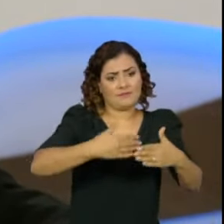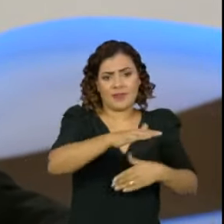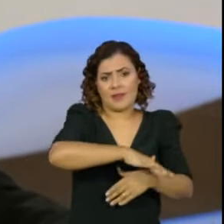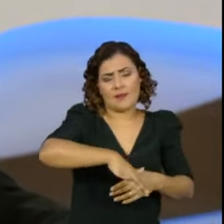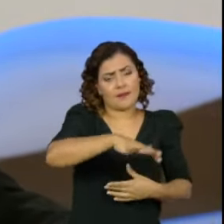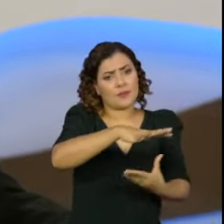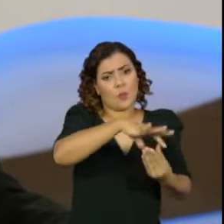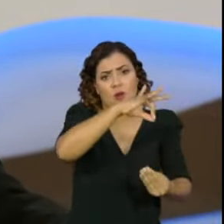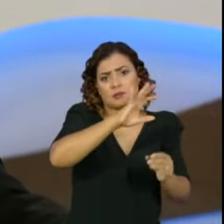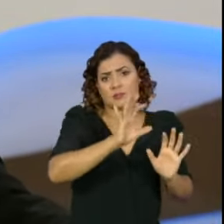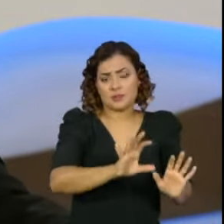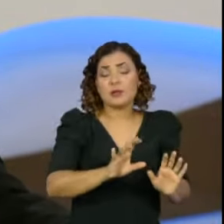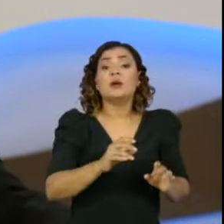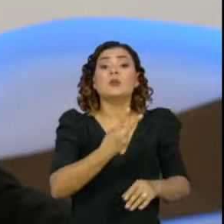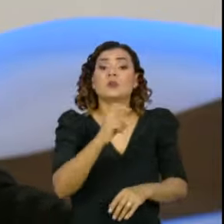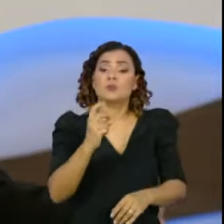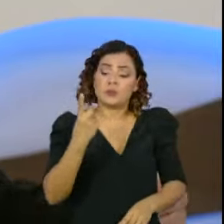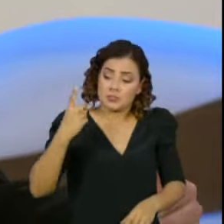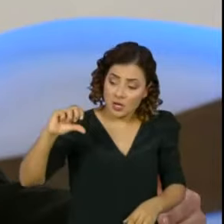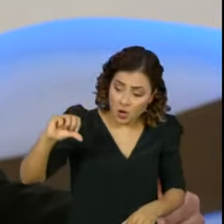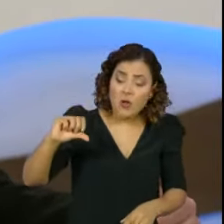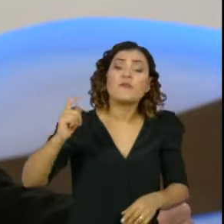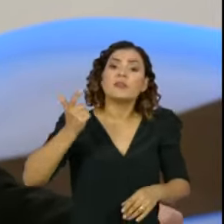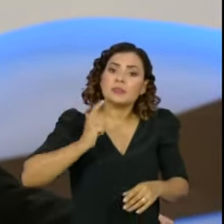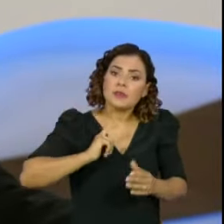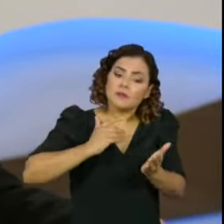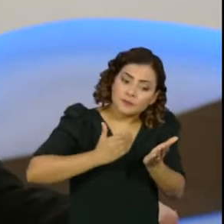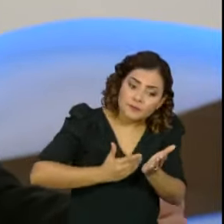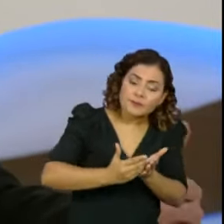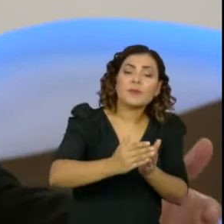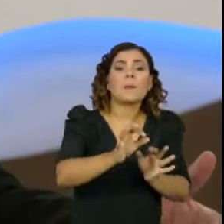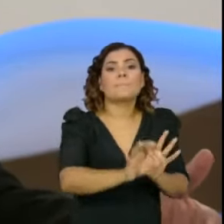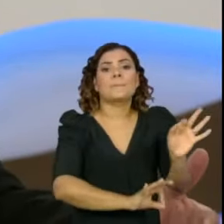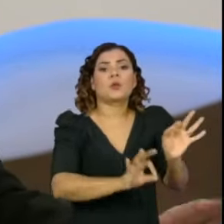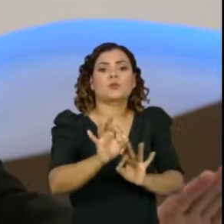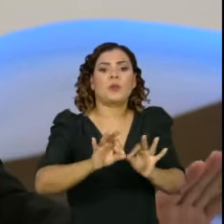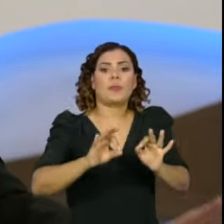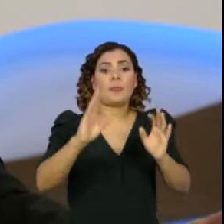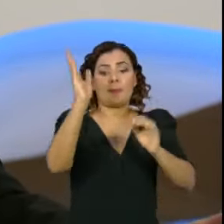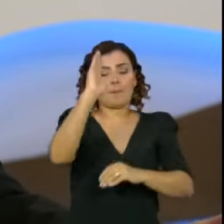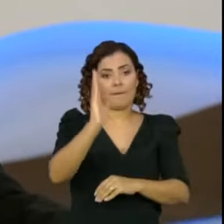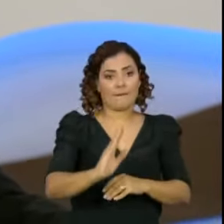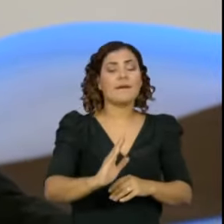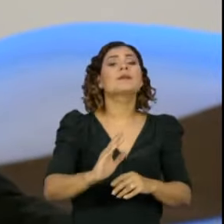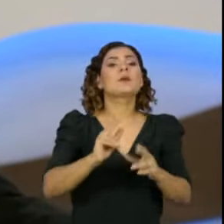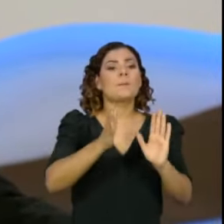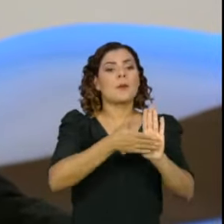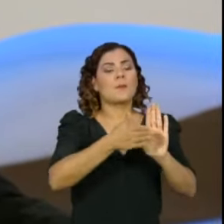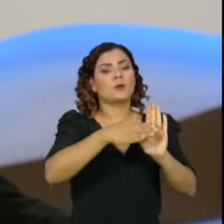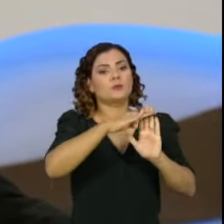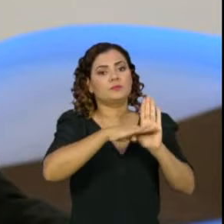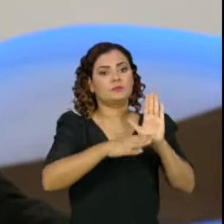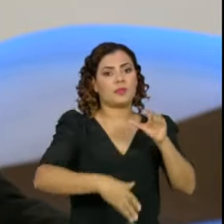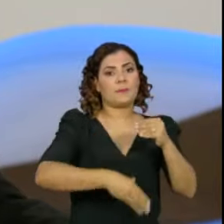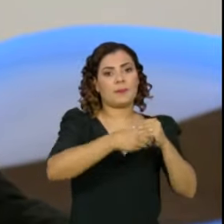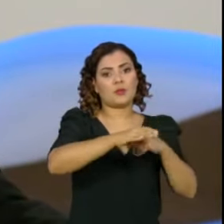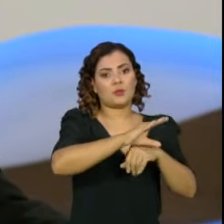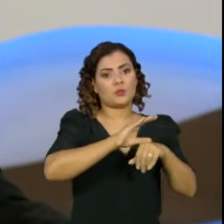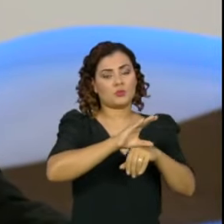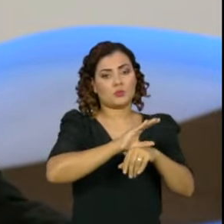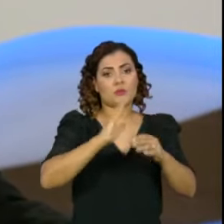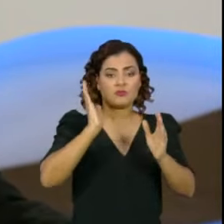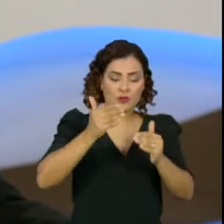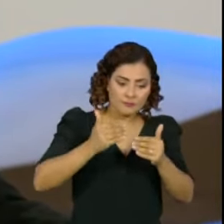propósito naquele instante, 2019, quando estabeleceu-se esse Plano Mais Brasil, através dessas propostas de emenda à Constituição, que tocaram